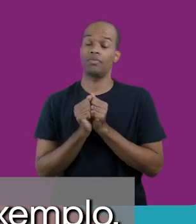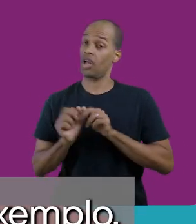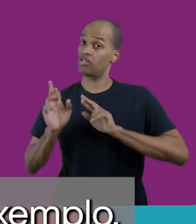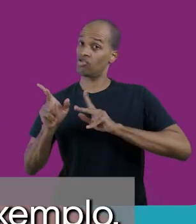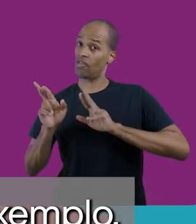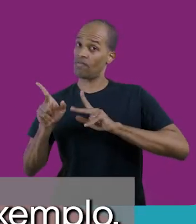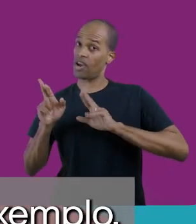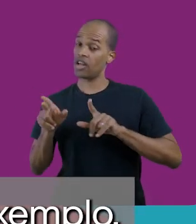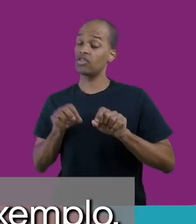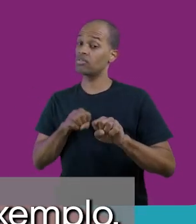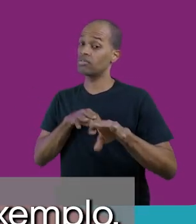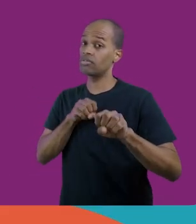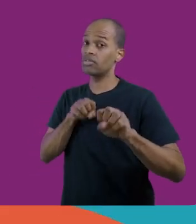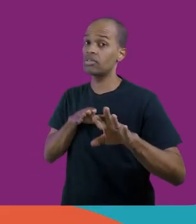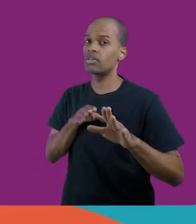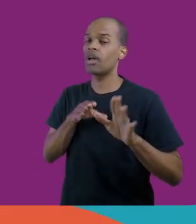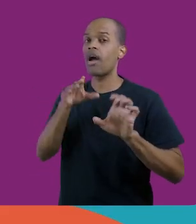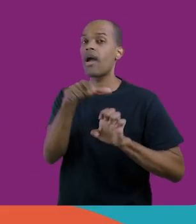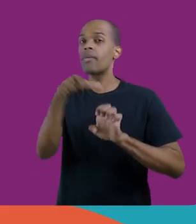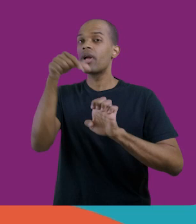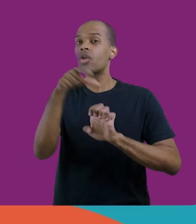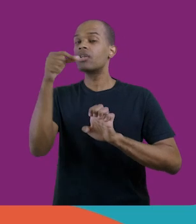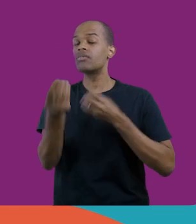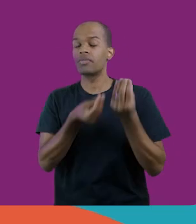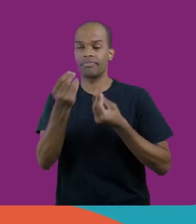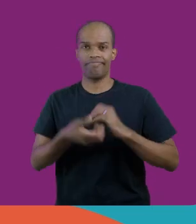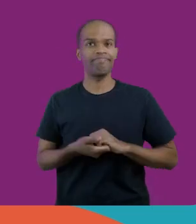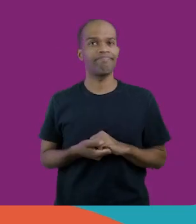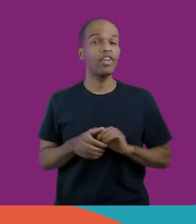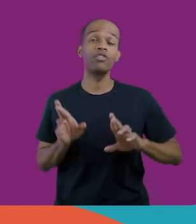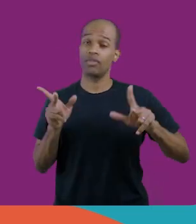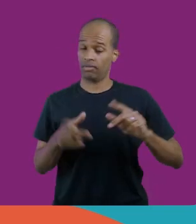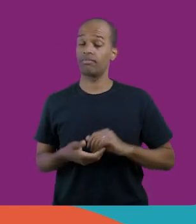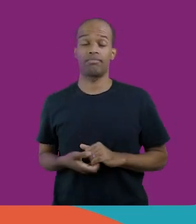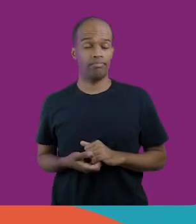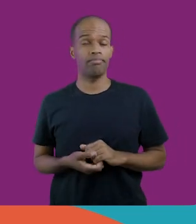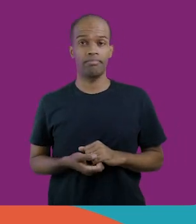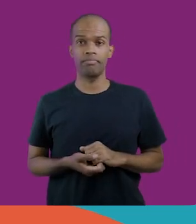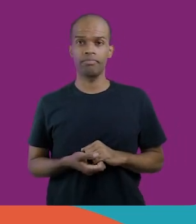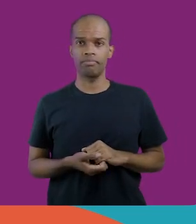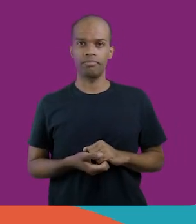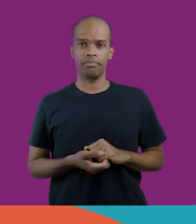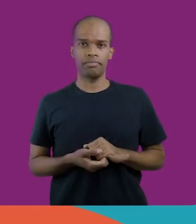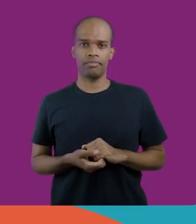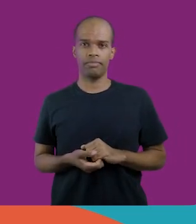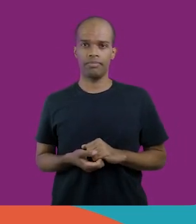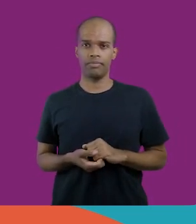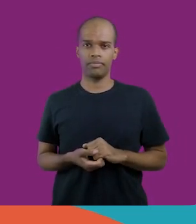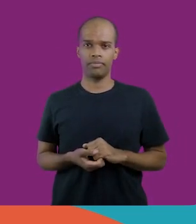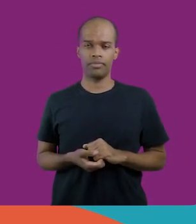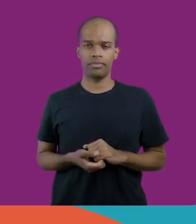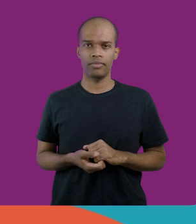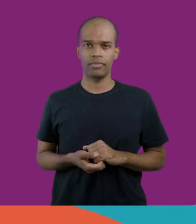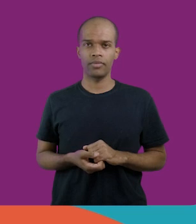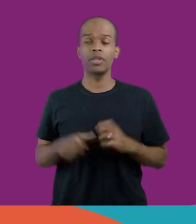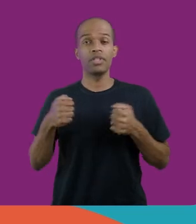diferente de ensinar para ele, por exemplo, o empreendedorismo. É um pouco diferente. Você precisa de